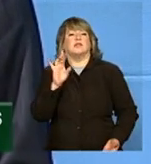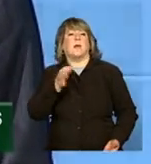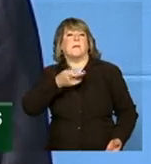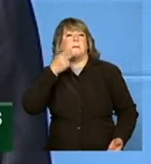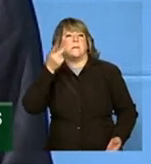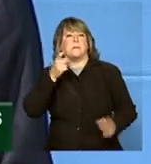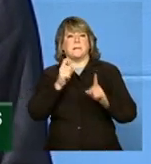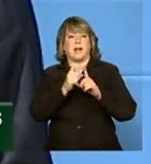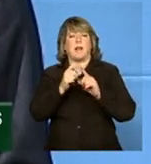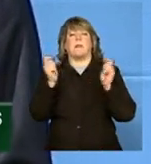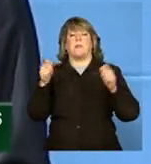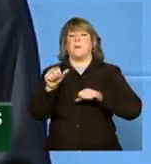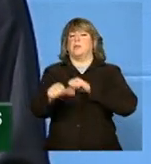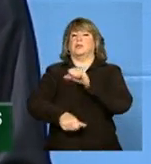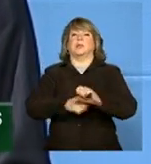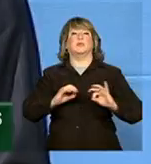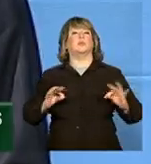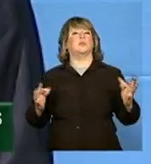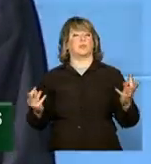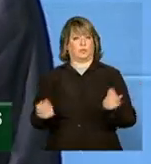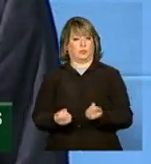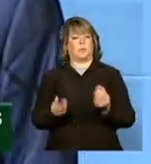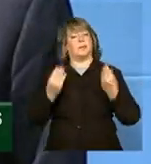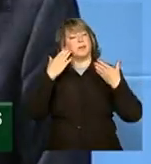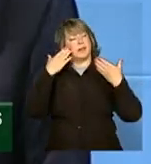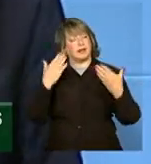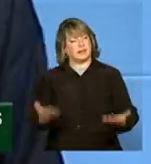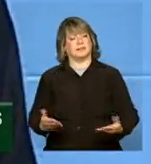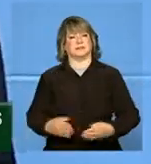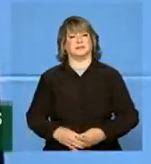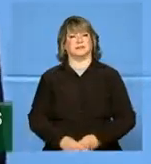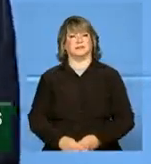pode mudar todo o conjunto. Muito obrigado.